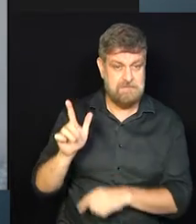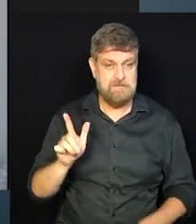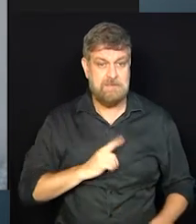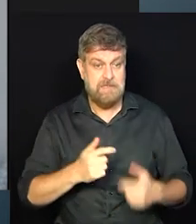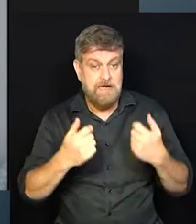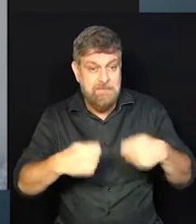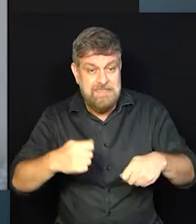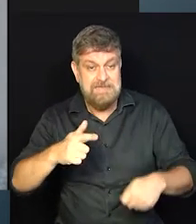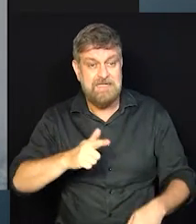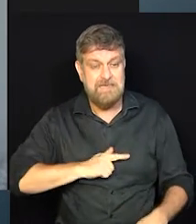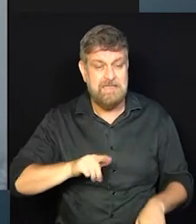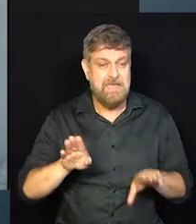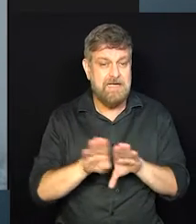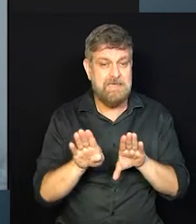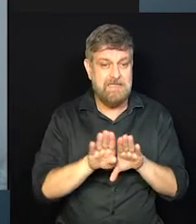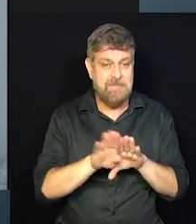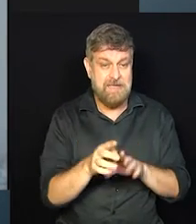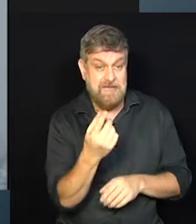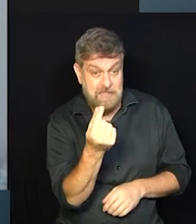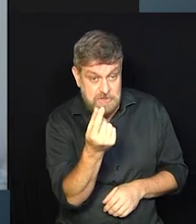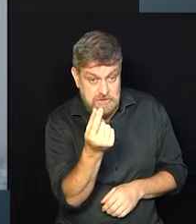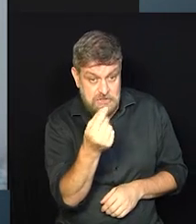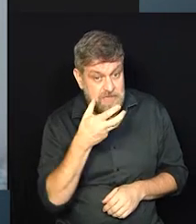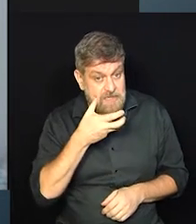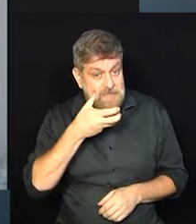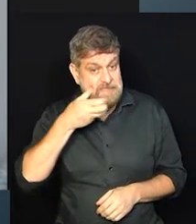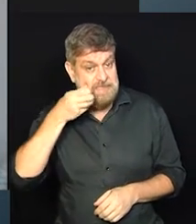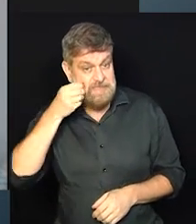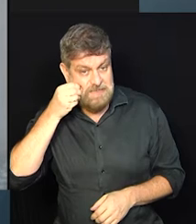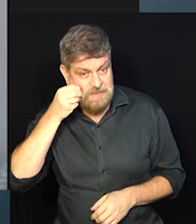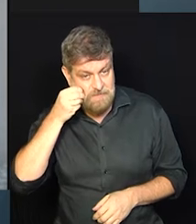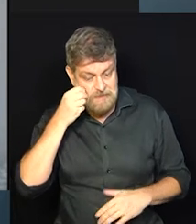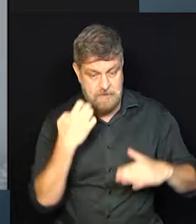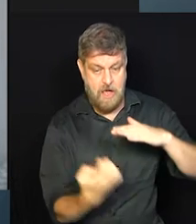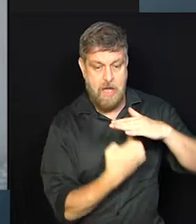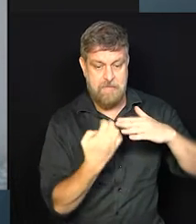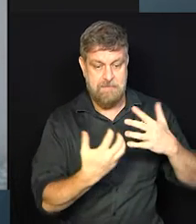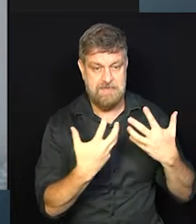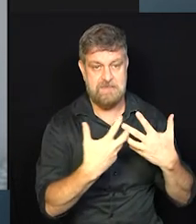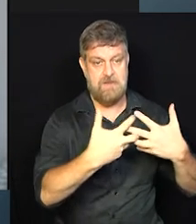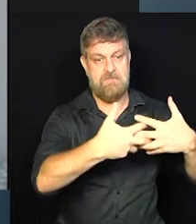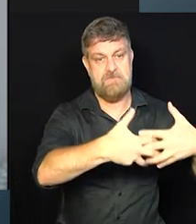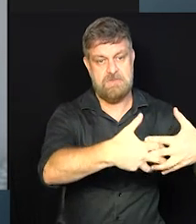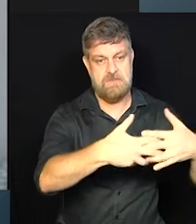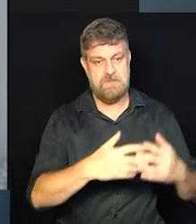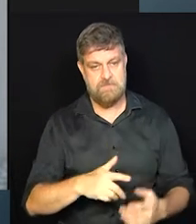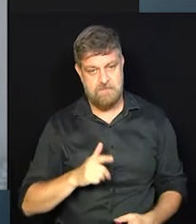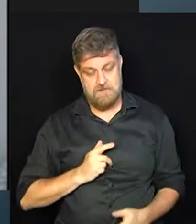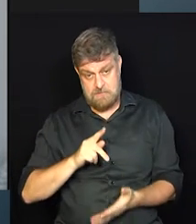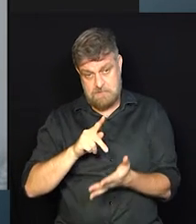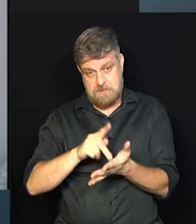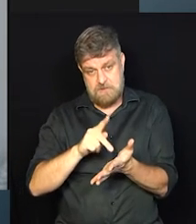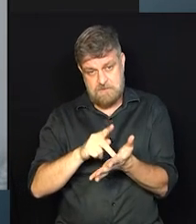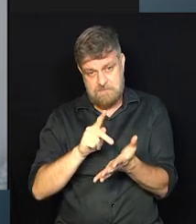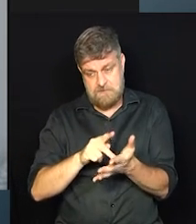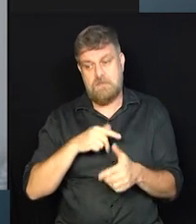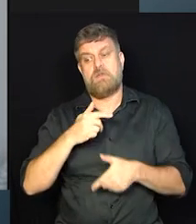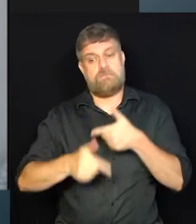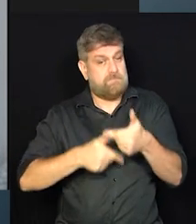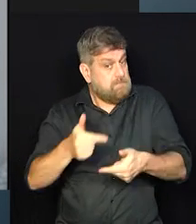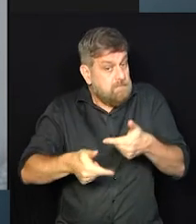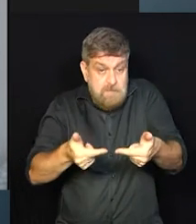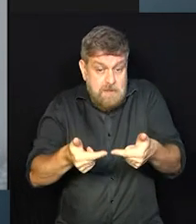precisa ter um apoio também financeiro para as questões da sua empresa. Então, não é... É realmente... É um